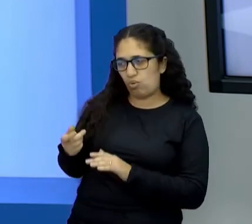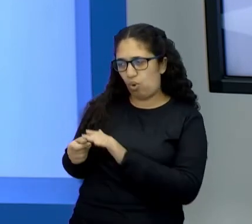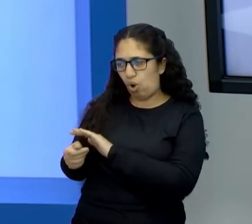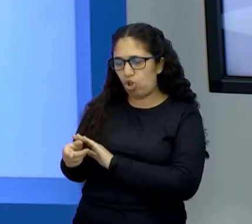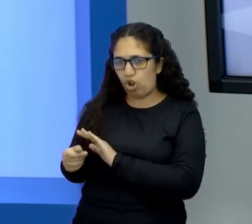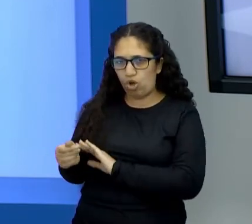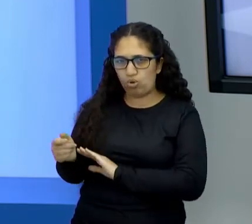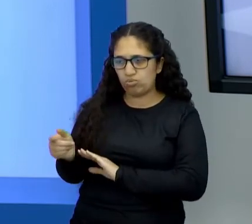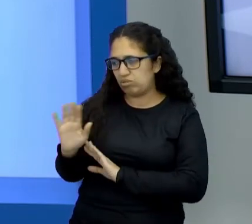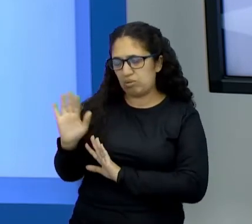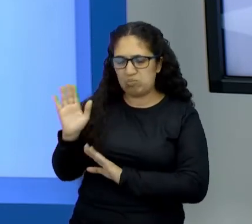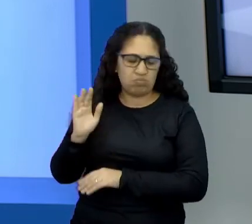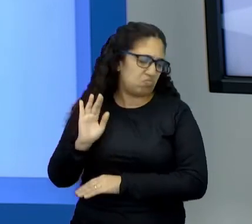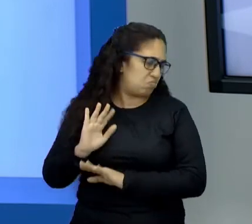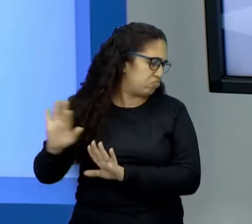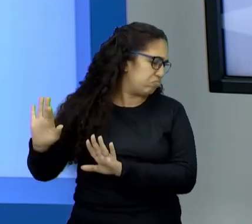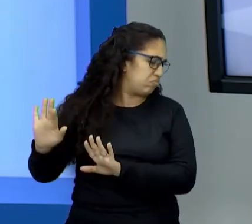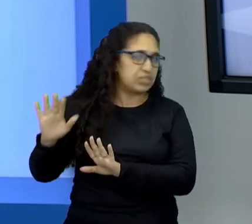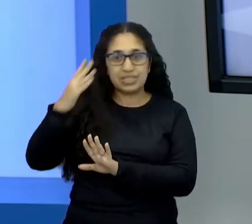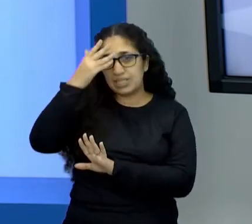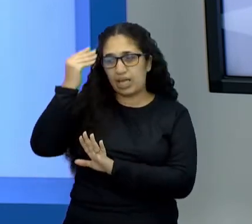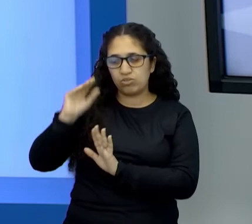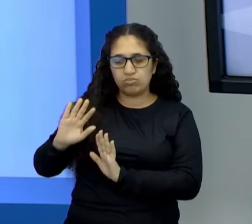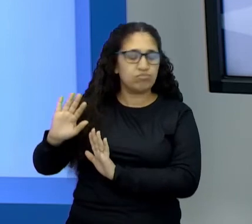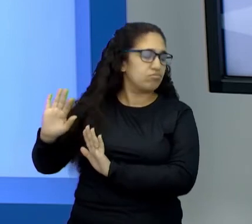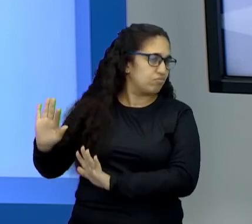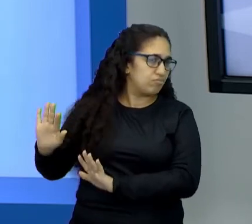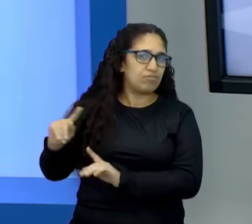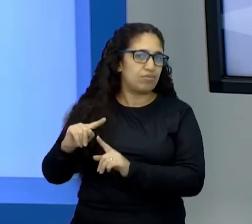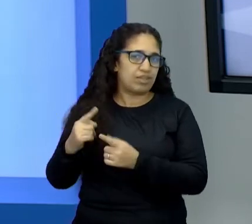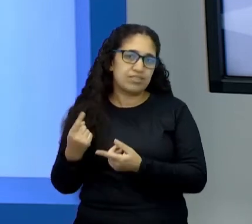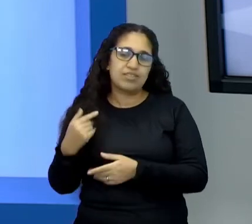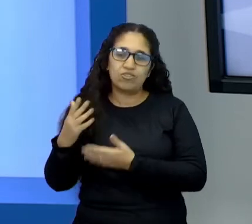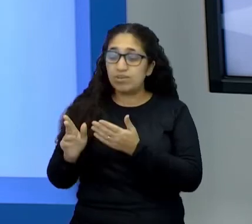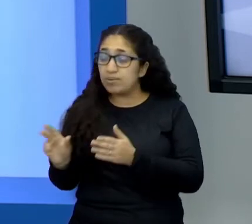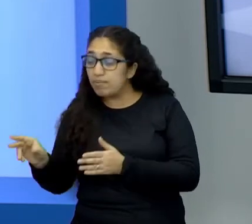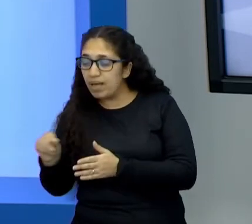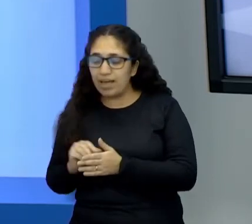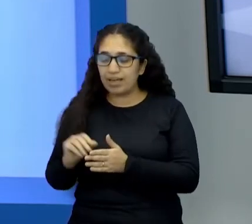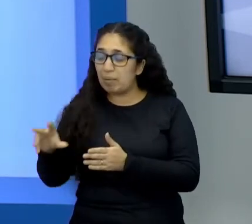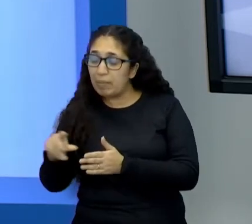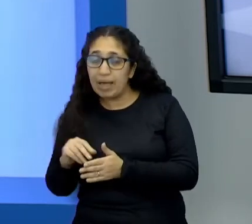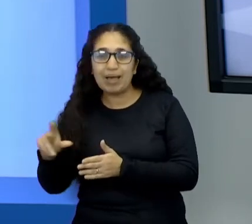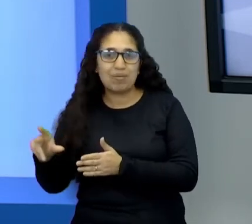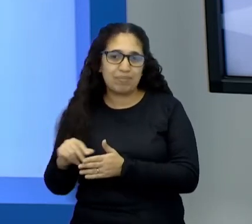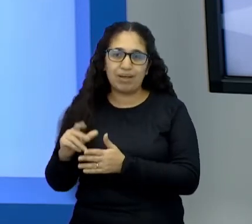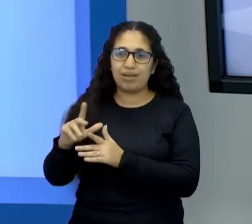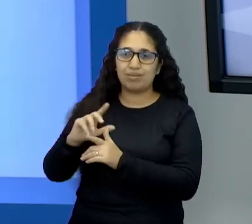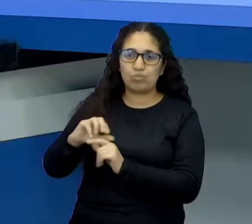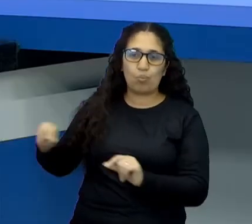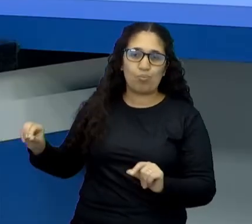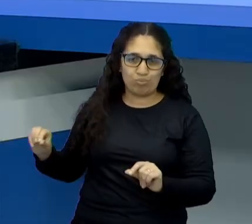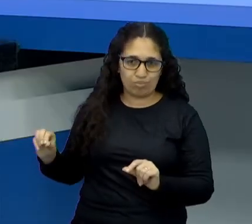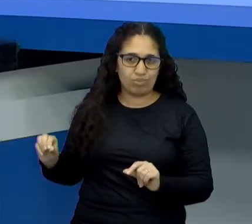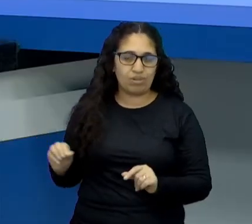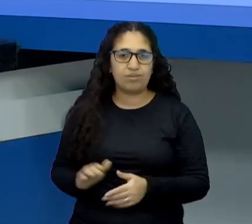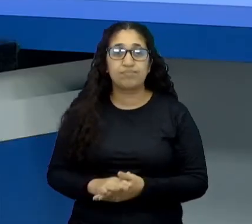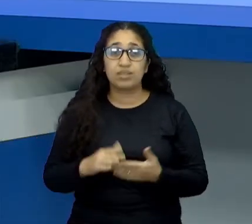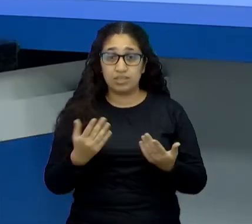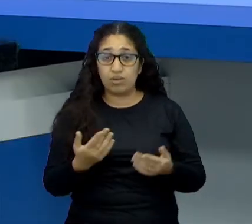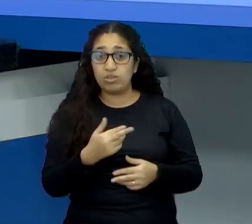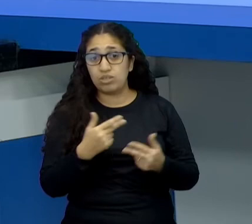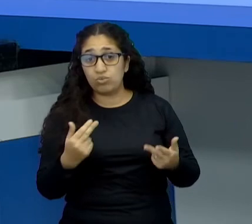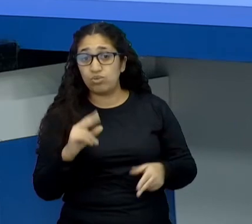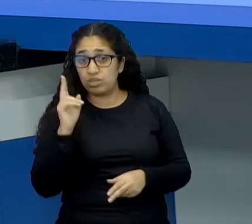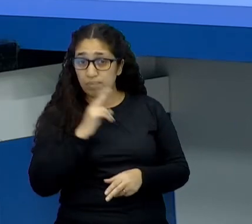ela existisse. Eu tento fingir que ela não existe. Porque senão a gente pega um pouquinho aqui, pega um pouquinho ali e daqui a pouco já não tem nada. E essa emergência que ela